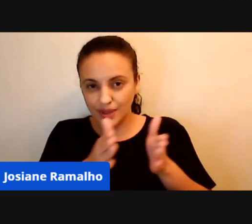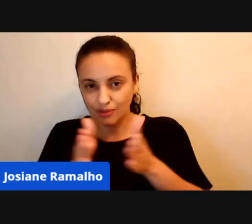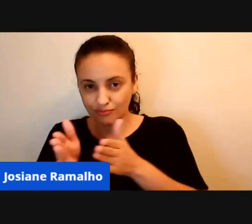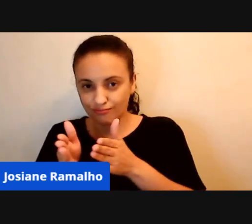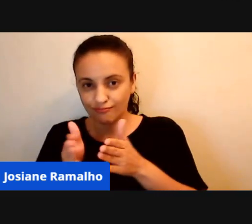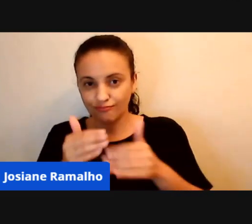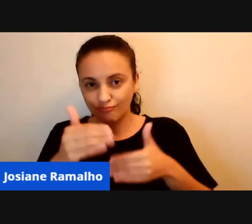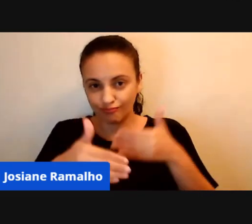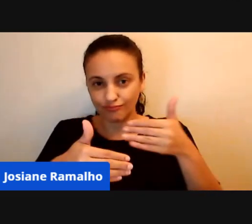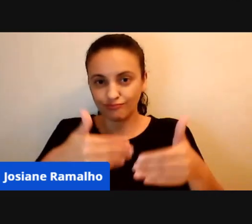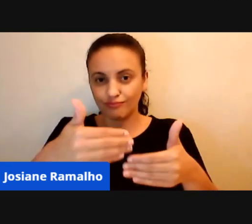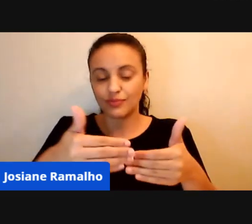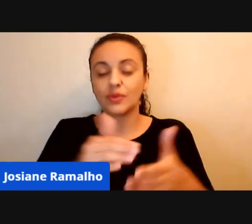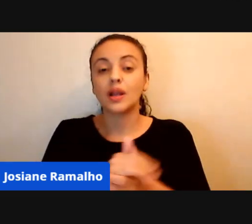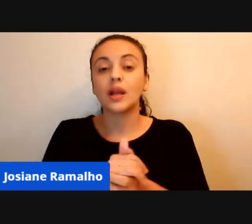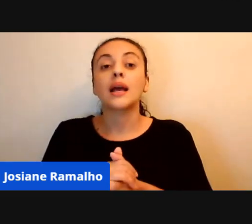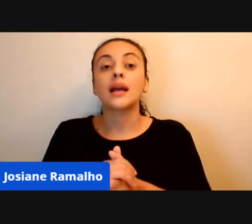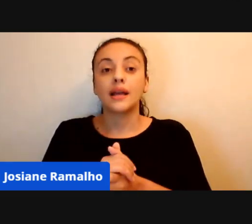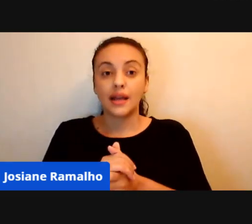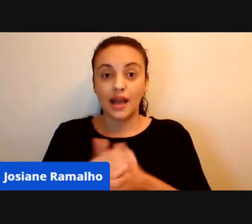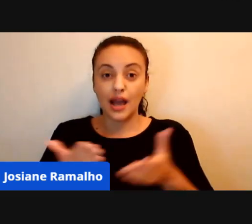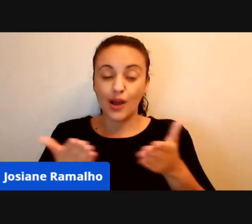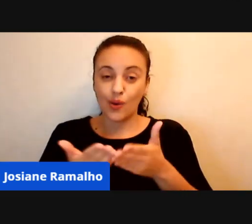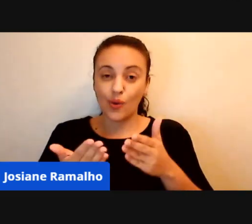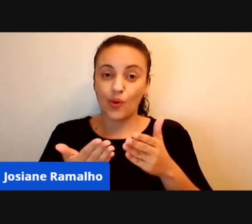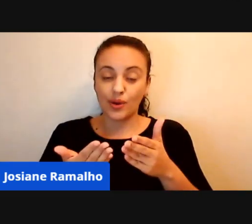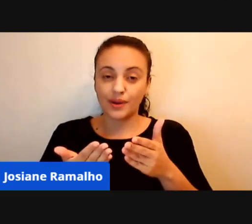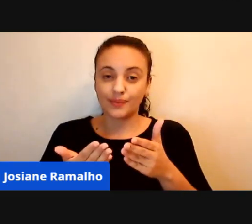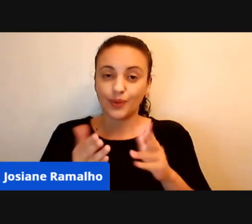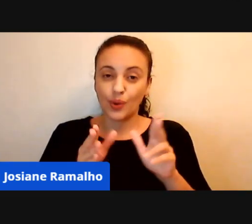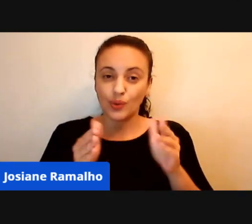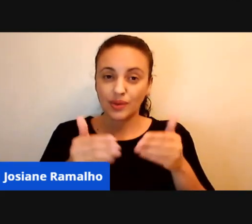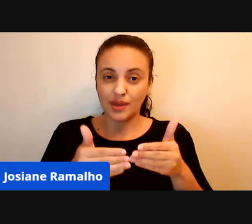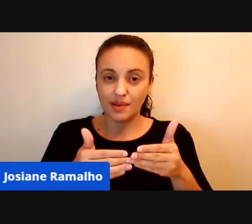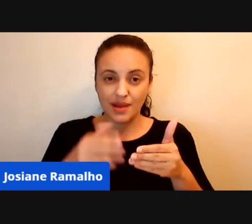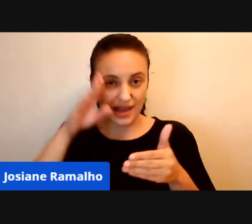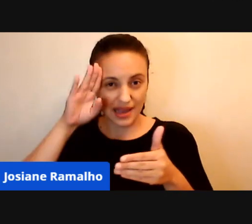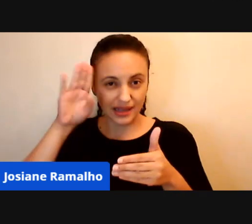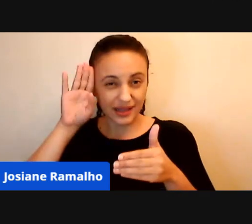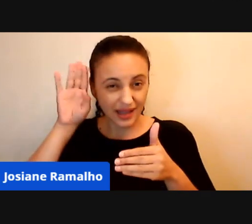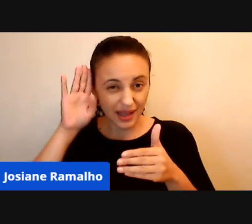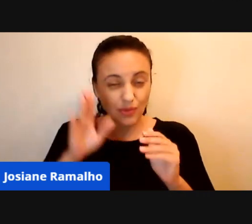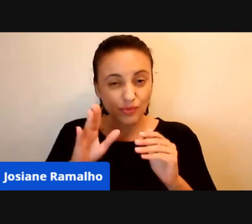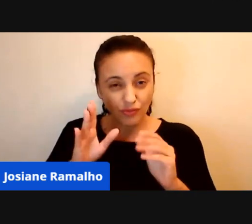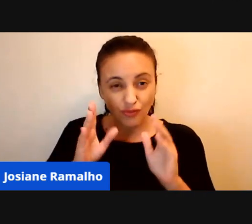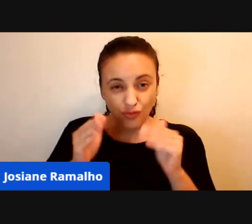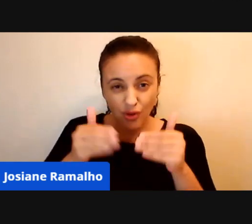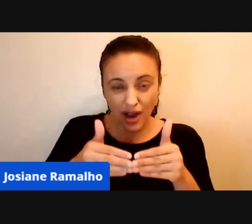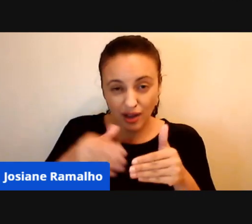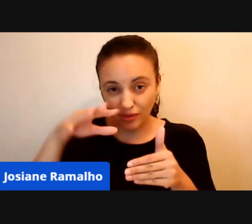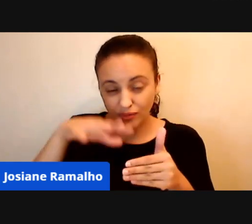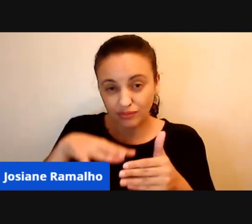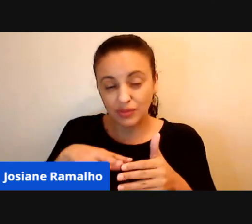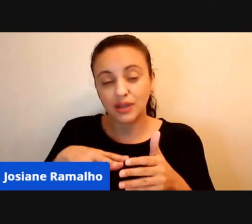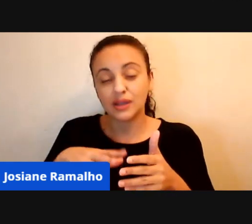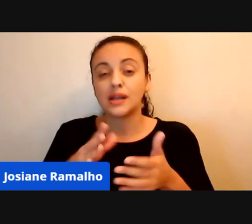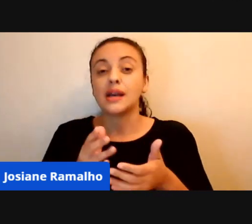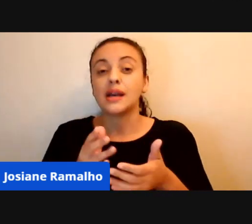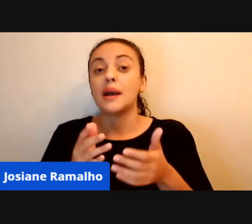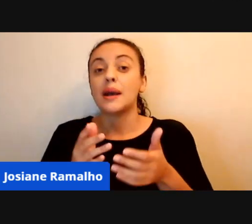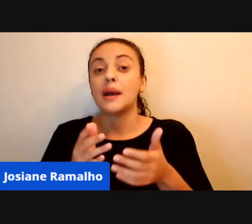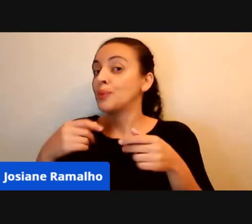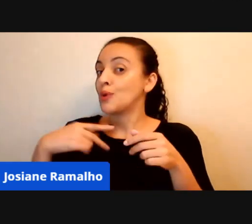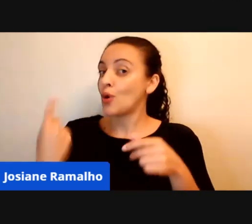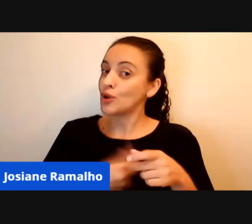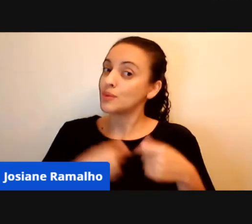o, a questão propriamente acadêmica, né, é, nós vamos, é, ter que ter uma atenção,